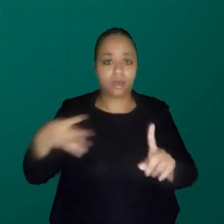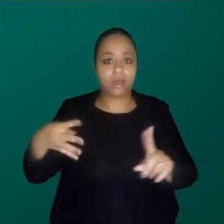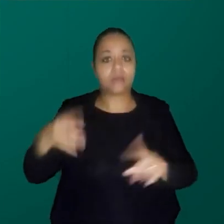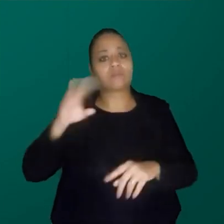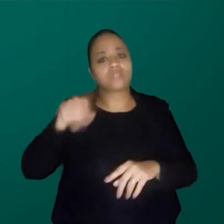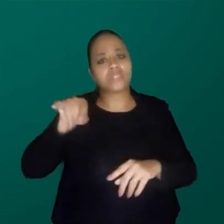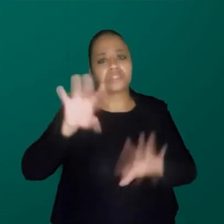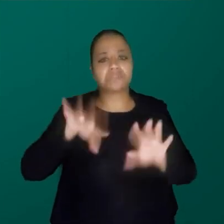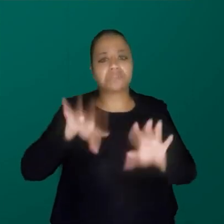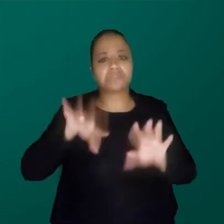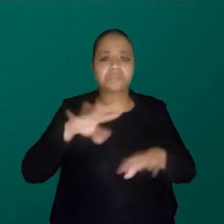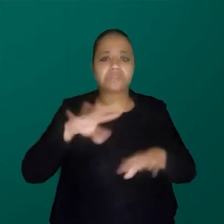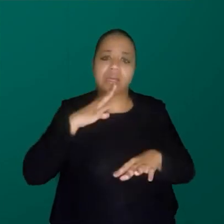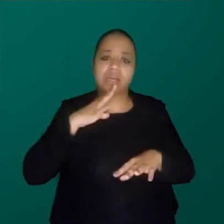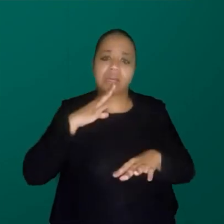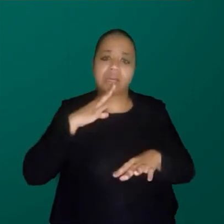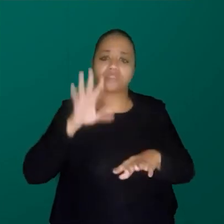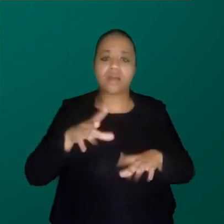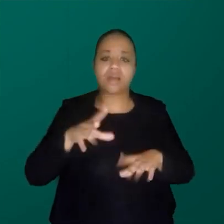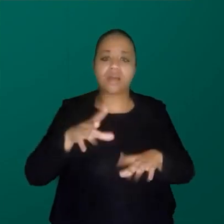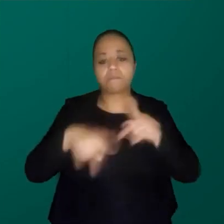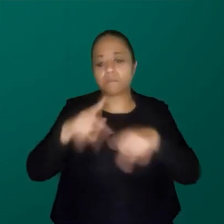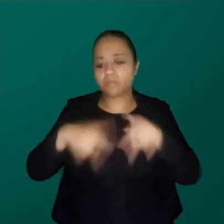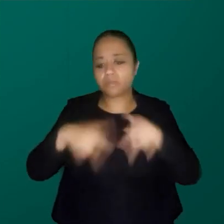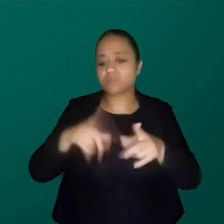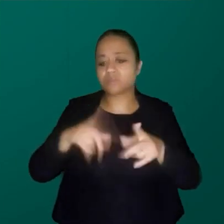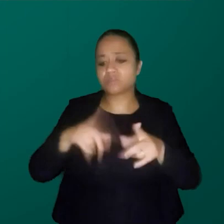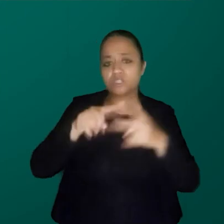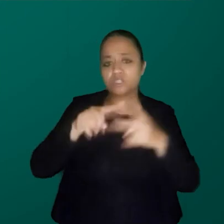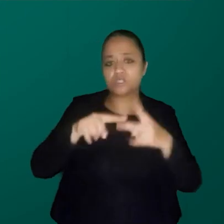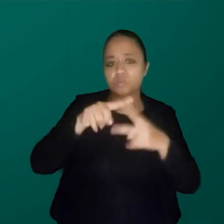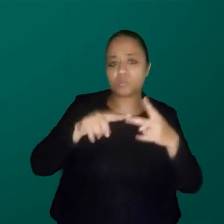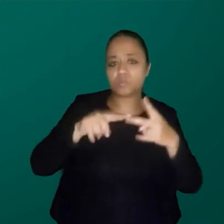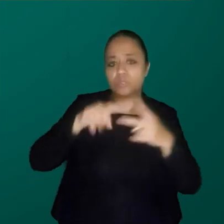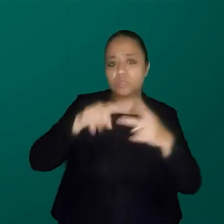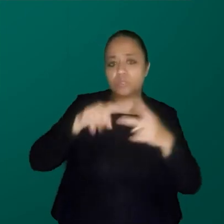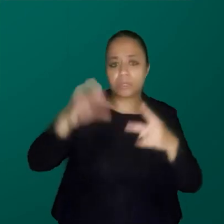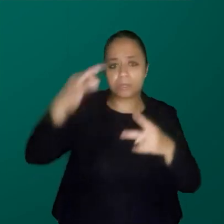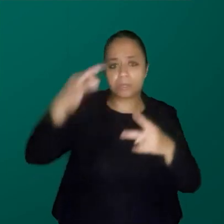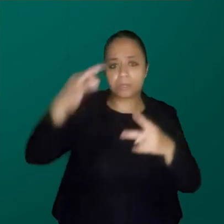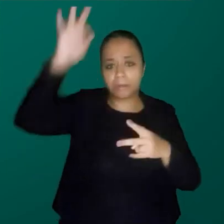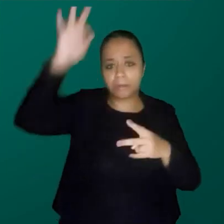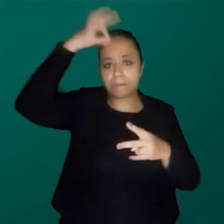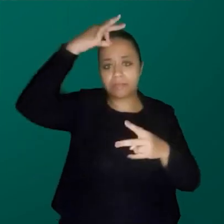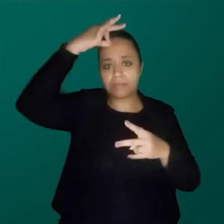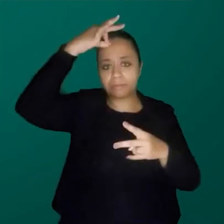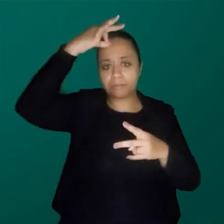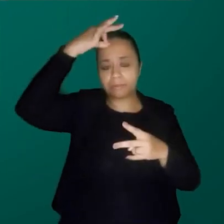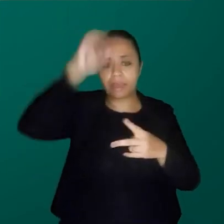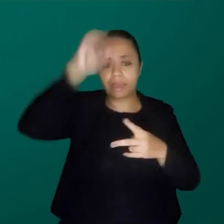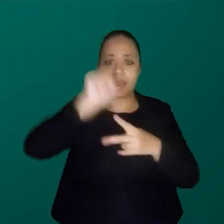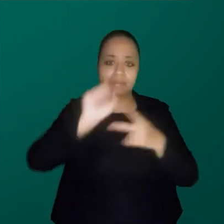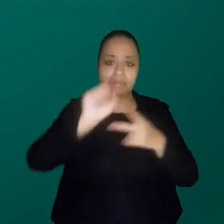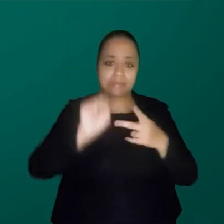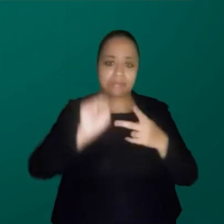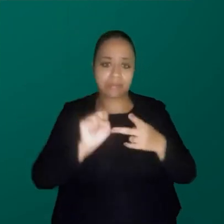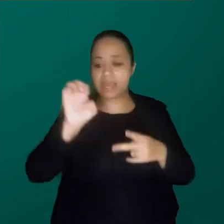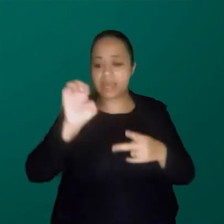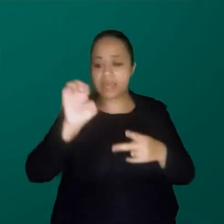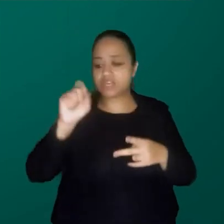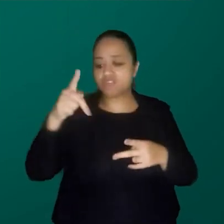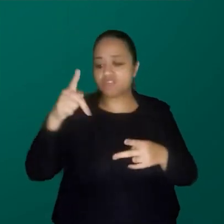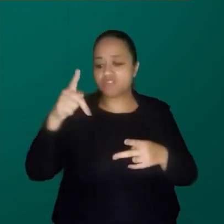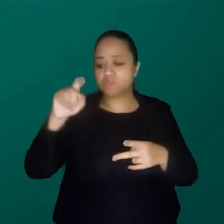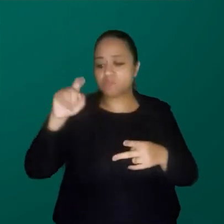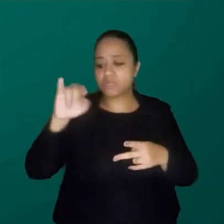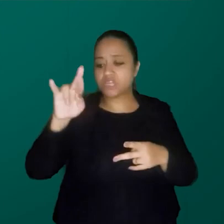escutado em alguns povos que têm essa ideia de dois espíritos, aquele 2S era de two spirits, que então são